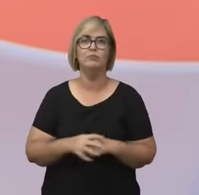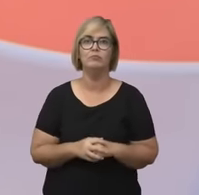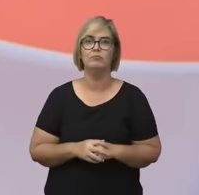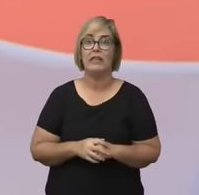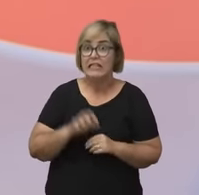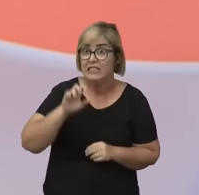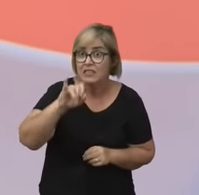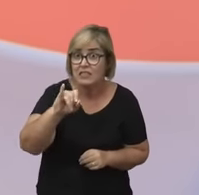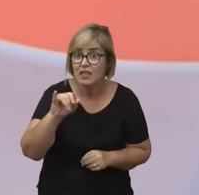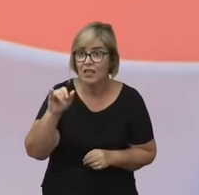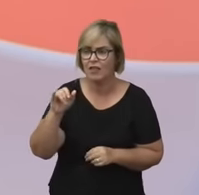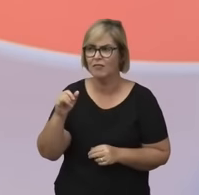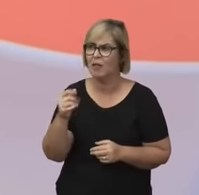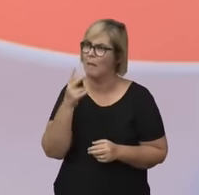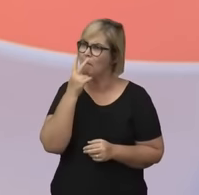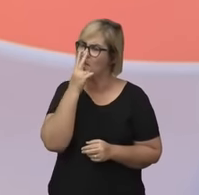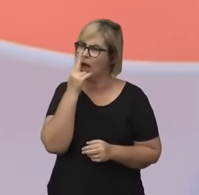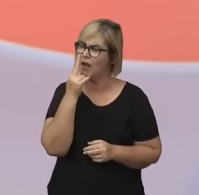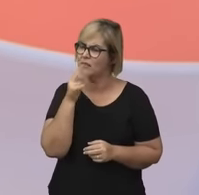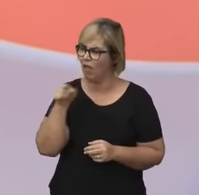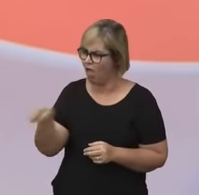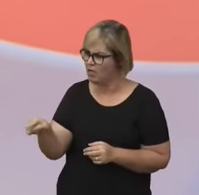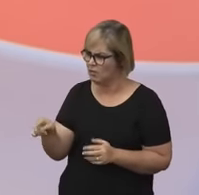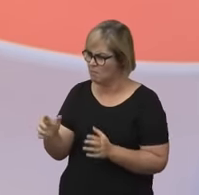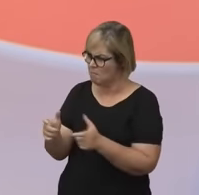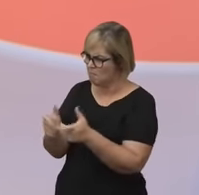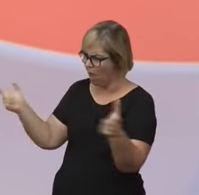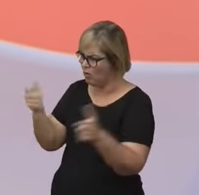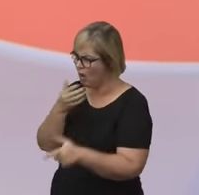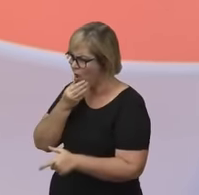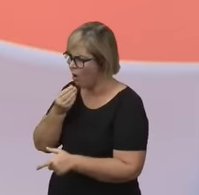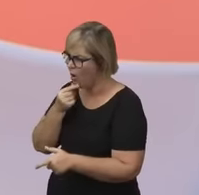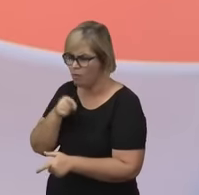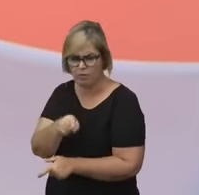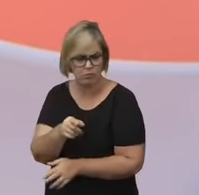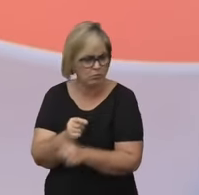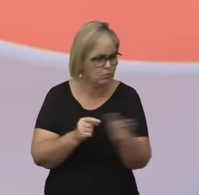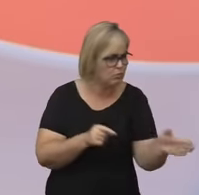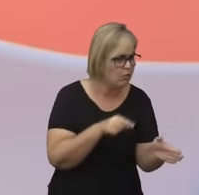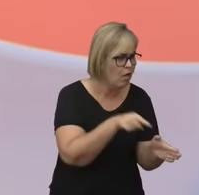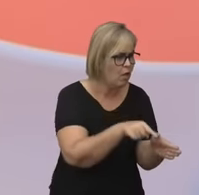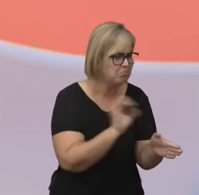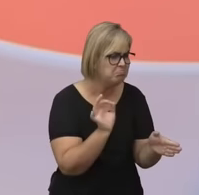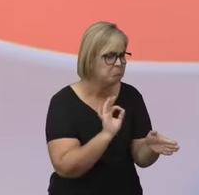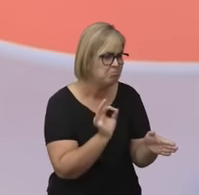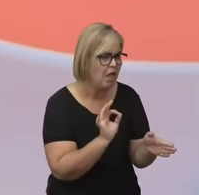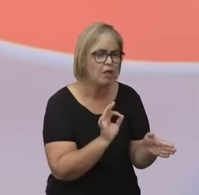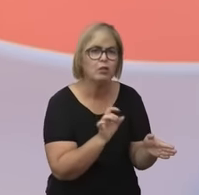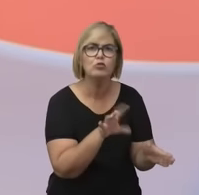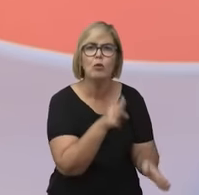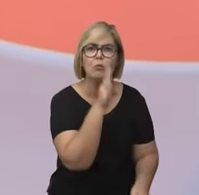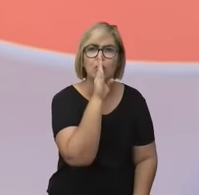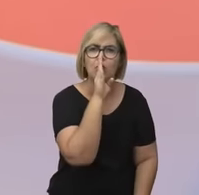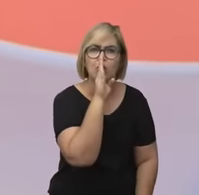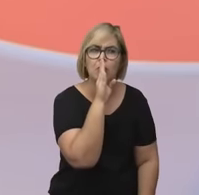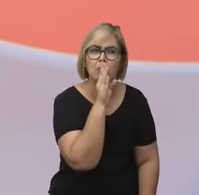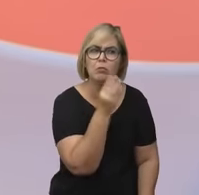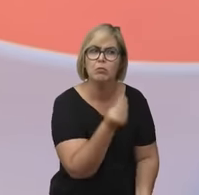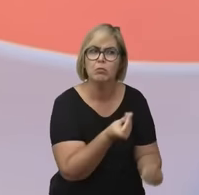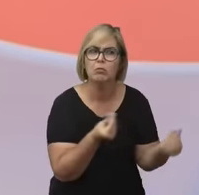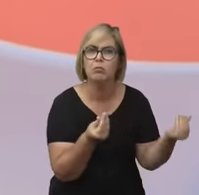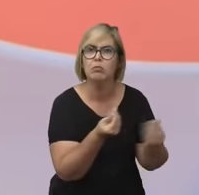vidas da outra metade da humanidade, muitas vezes não há nada além de silêncio. E esses